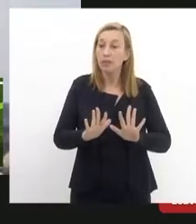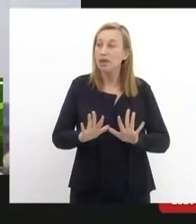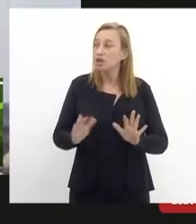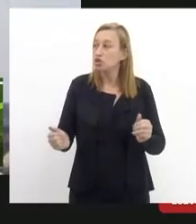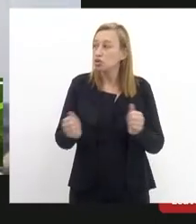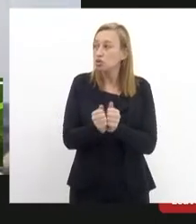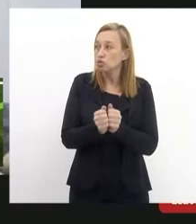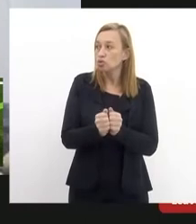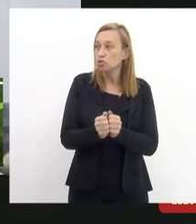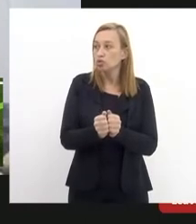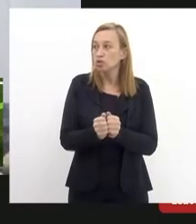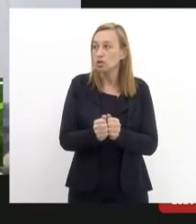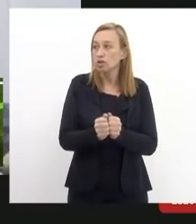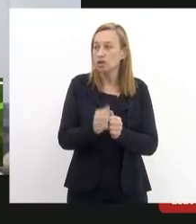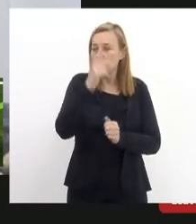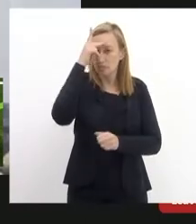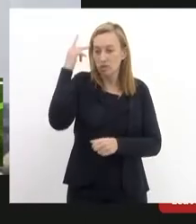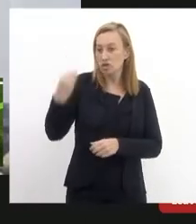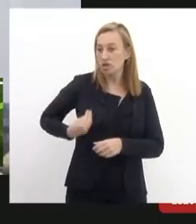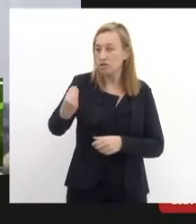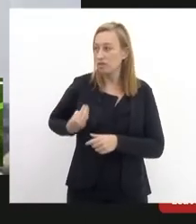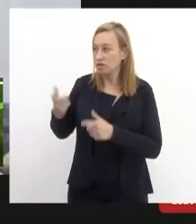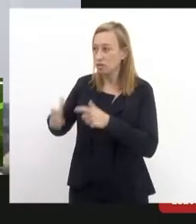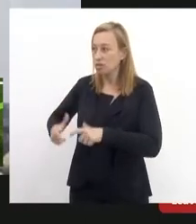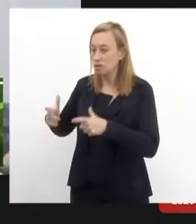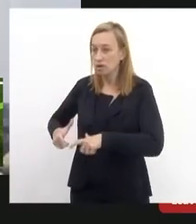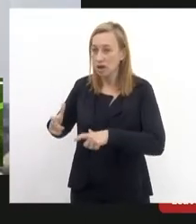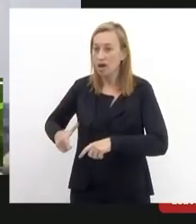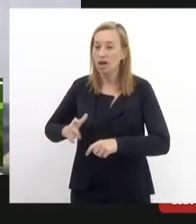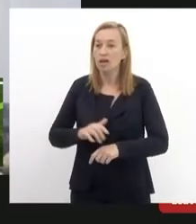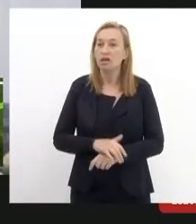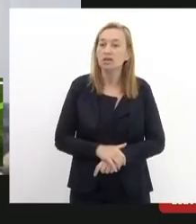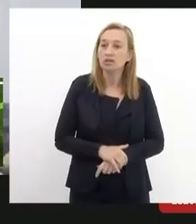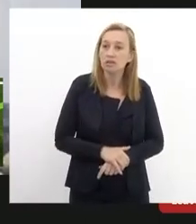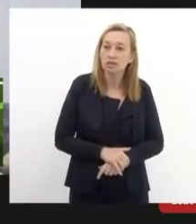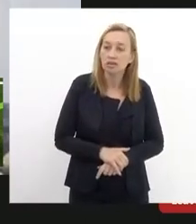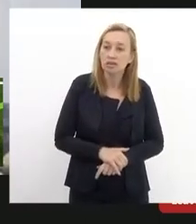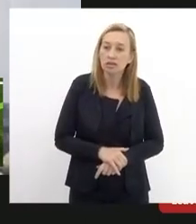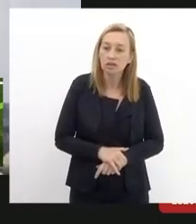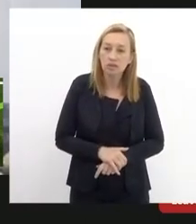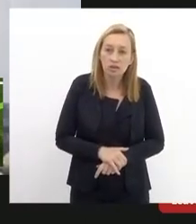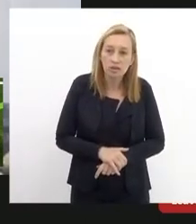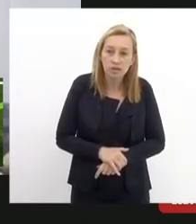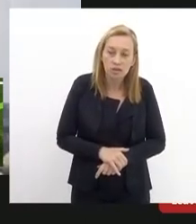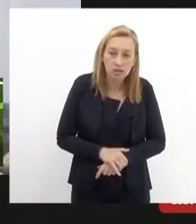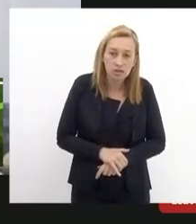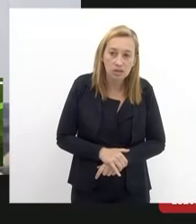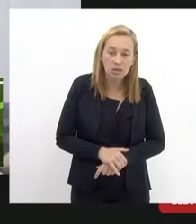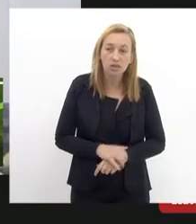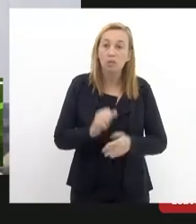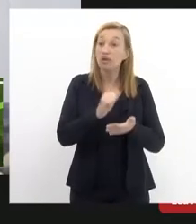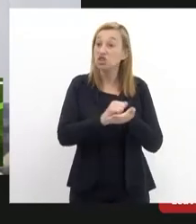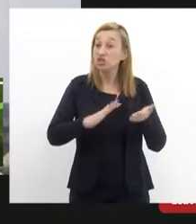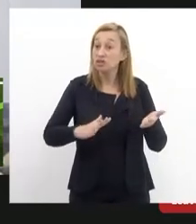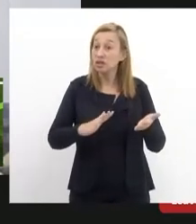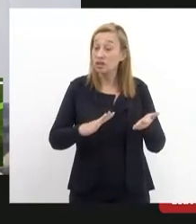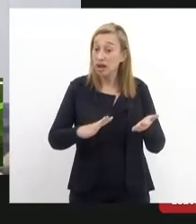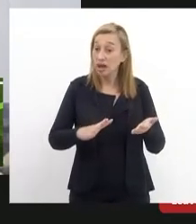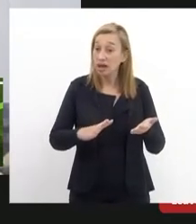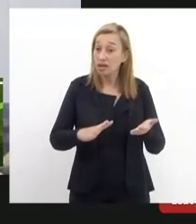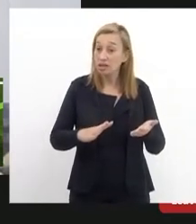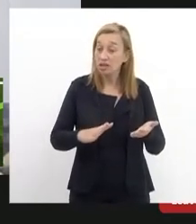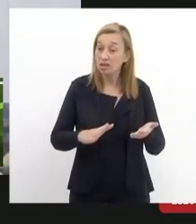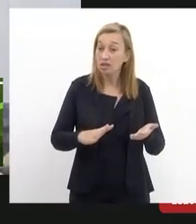moradores de Santa Tereza nós tínhamos combinado de fazer no dia 27 na Câmara uma atividade que seria uma exposição no